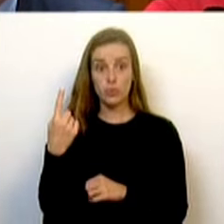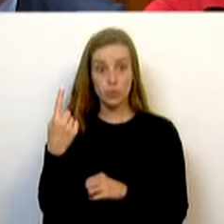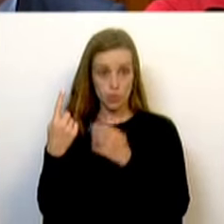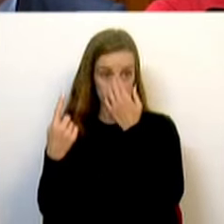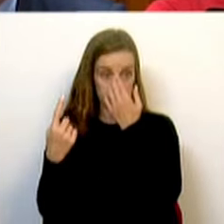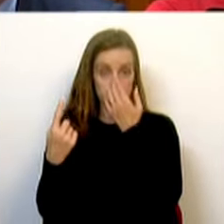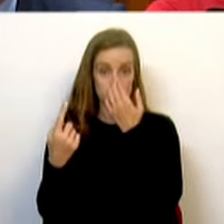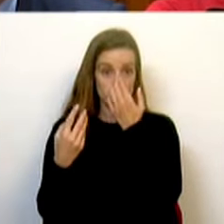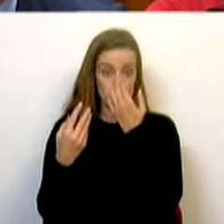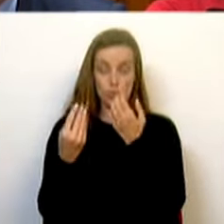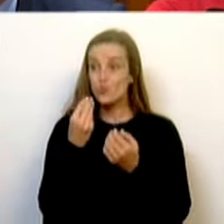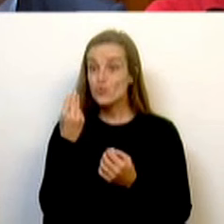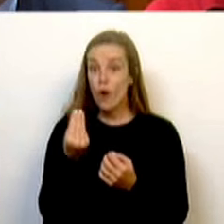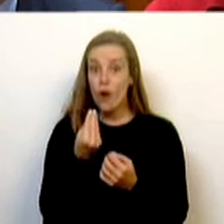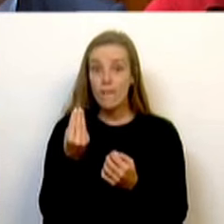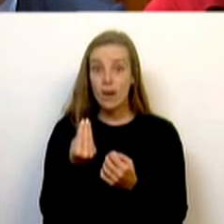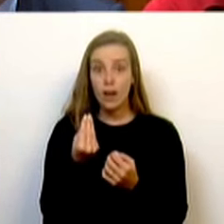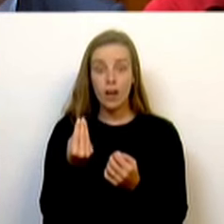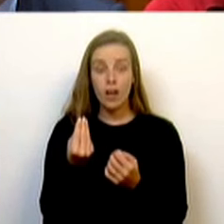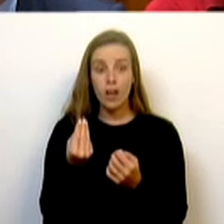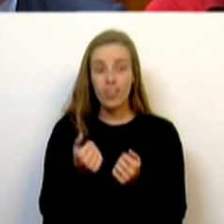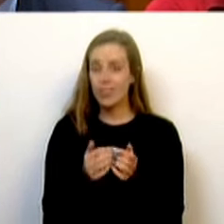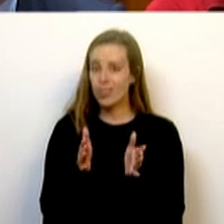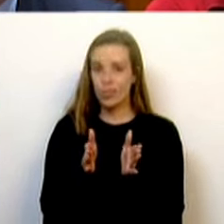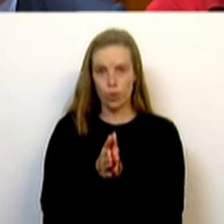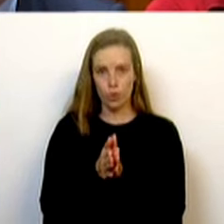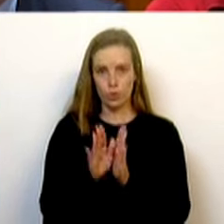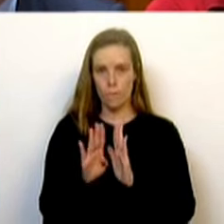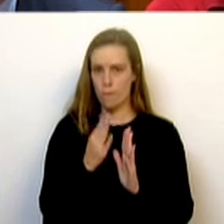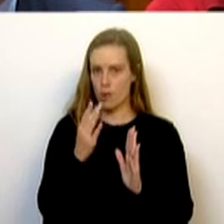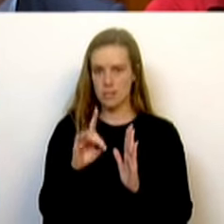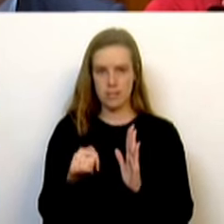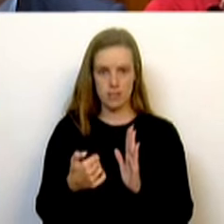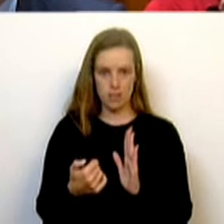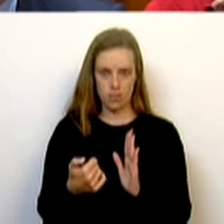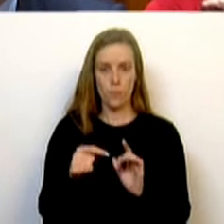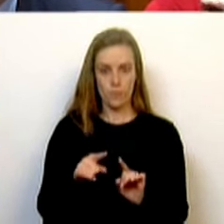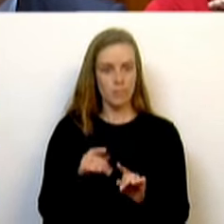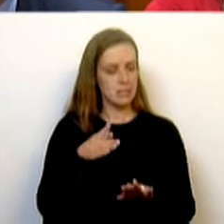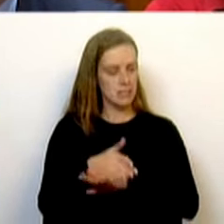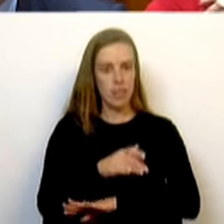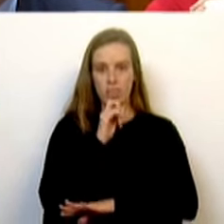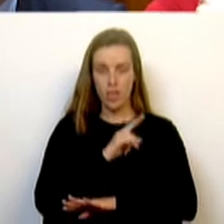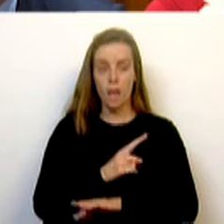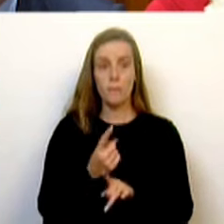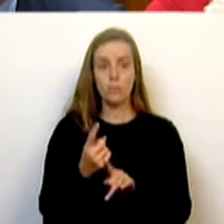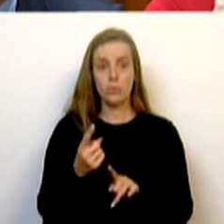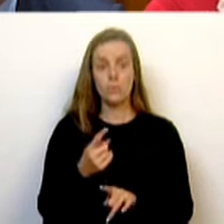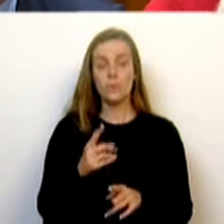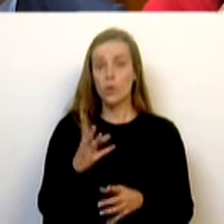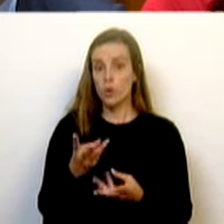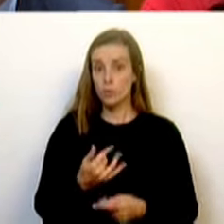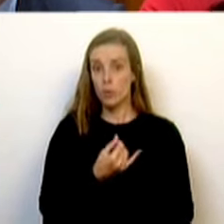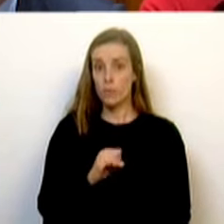houve um único jovem que não tenha tido acesso ao Porta 65 por falta de atuação orçamental, porque o orçamento de 2023 foi